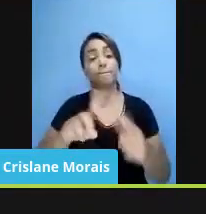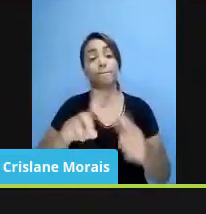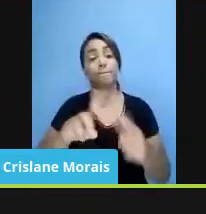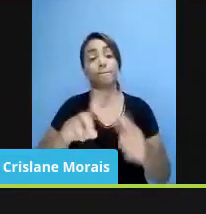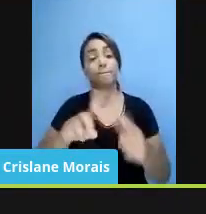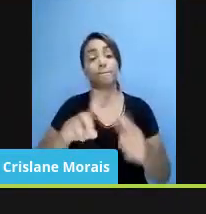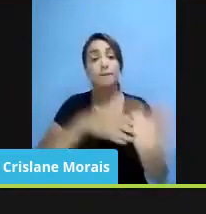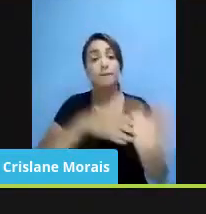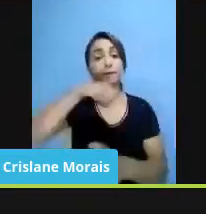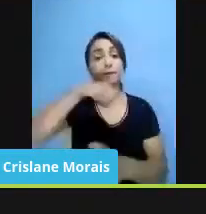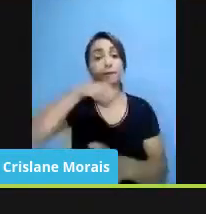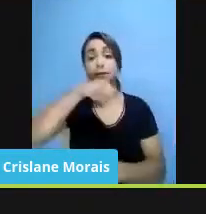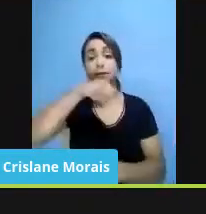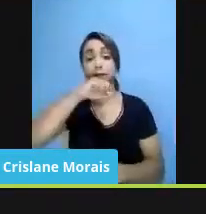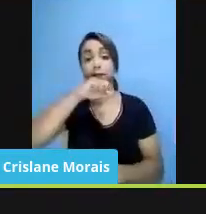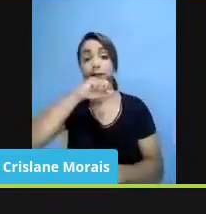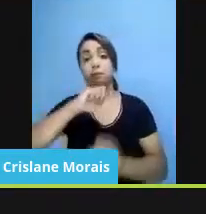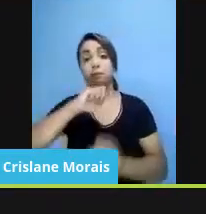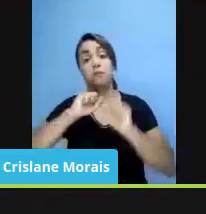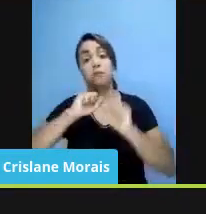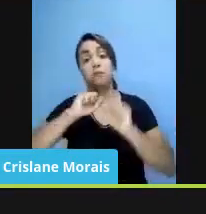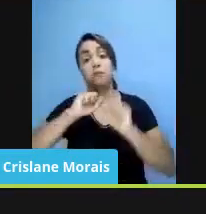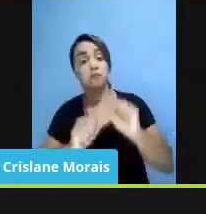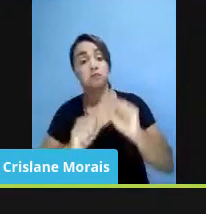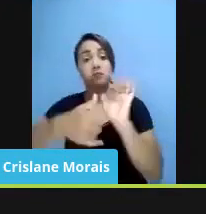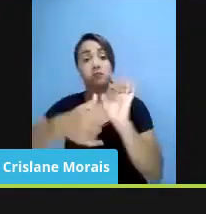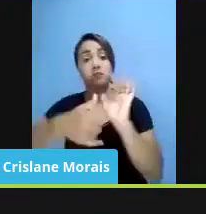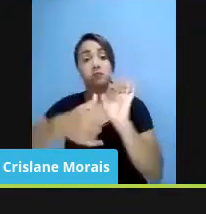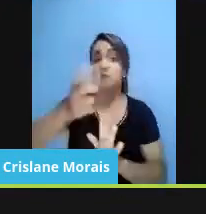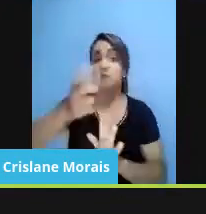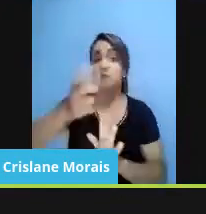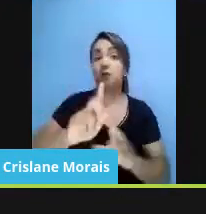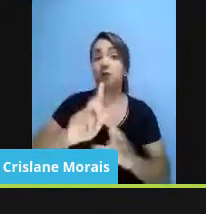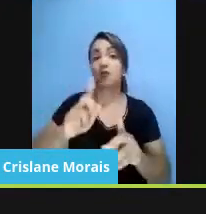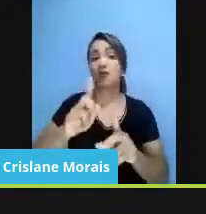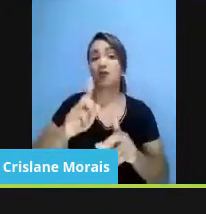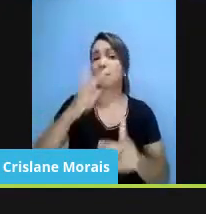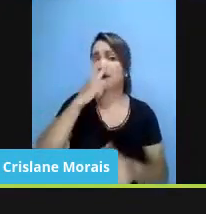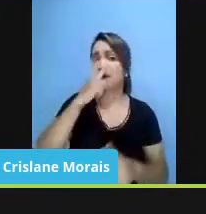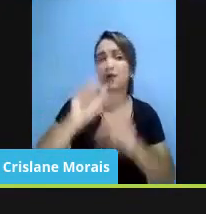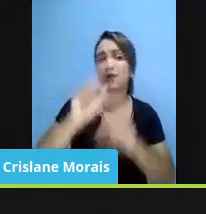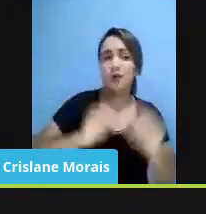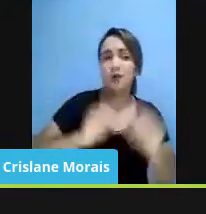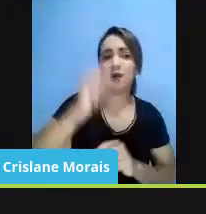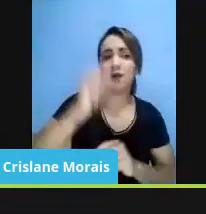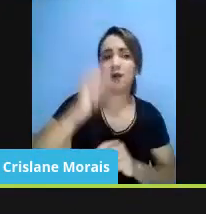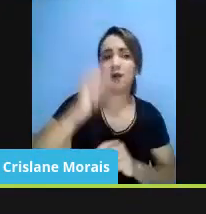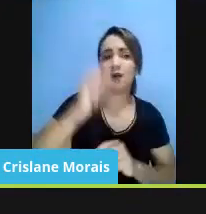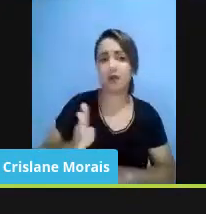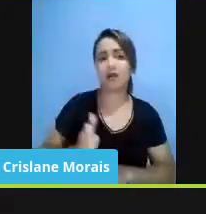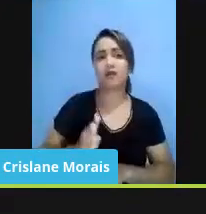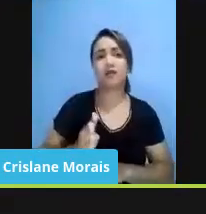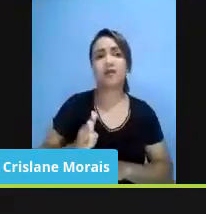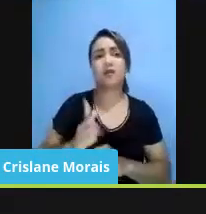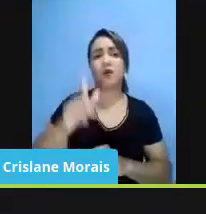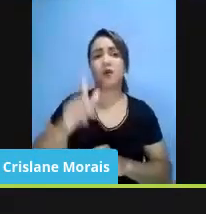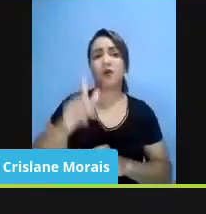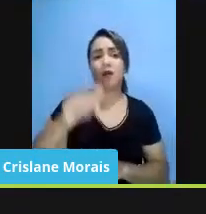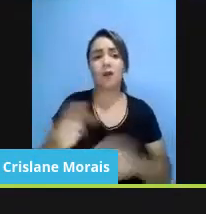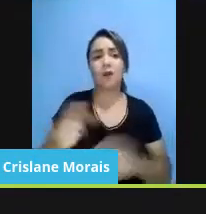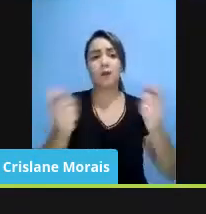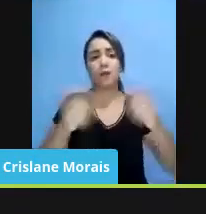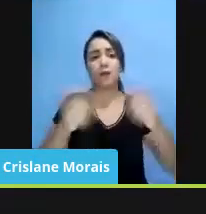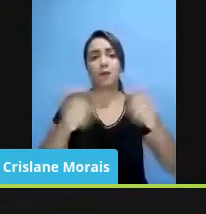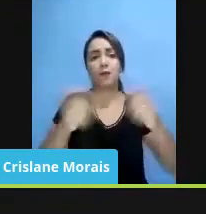podiam não matricular, como se o Brasil fosse uma situação, enfim, como se o homeschooling fosse uma possibilidade sem lei.